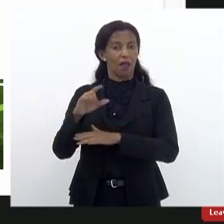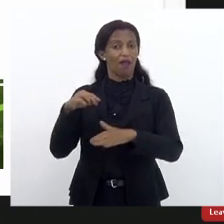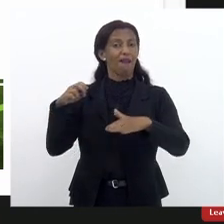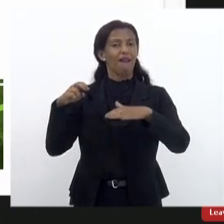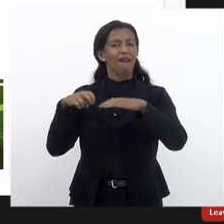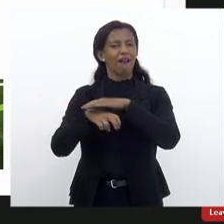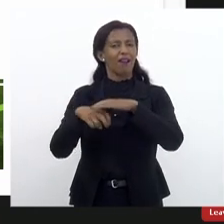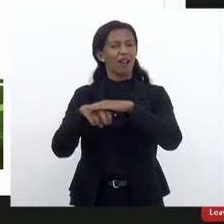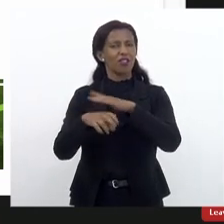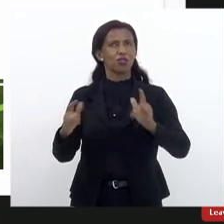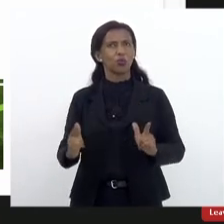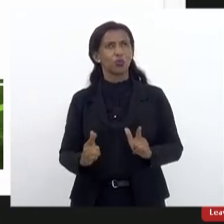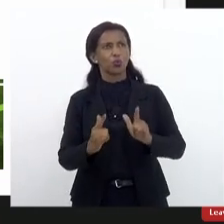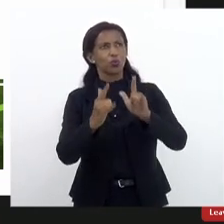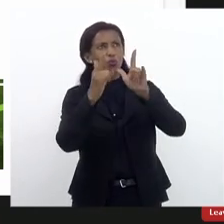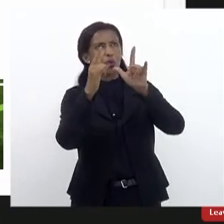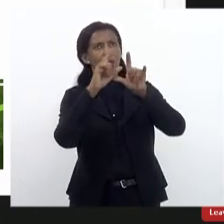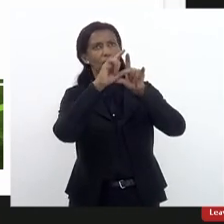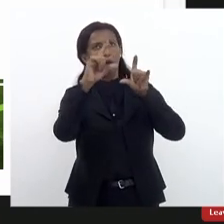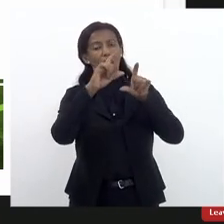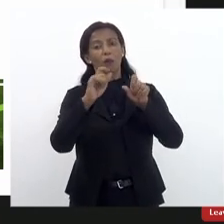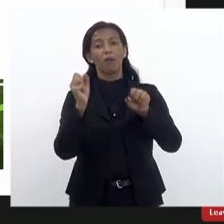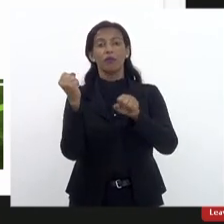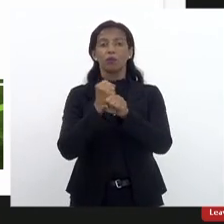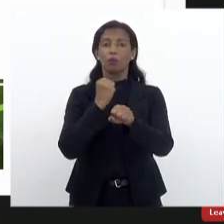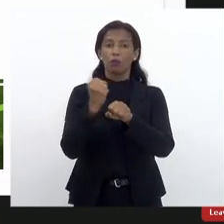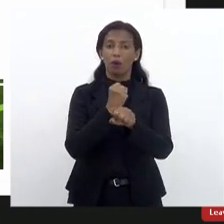que ia ser feita uma reforma,